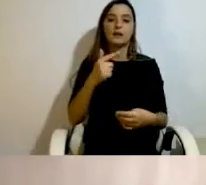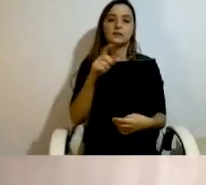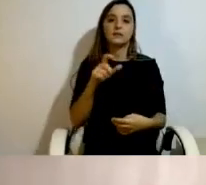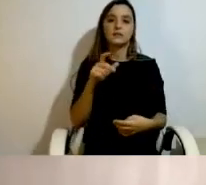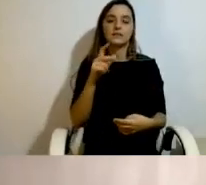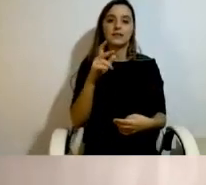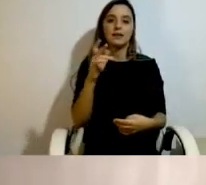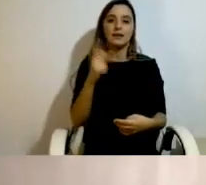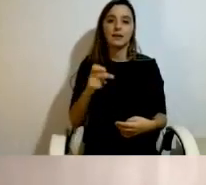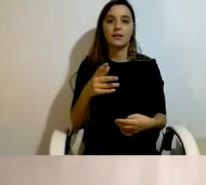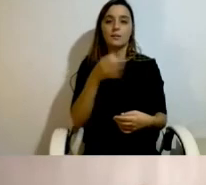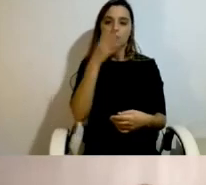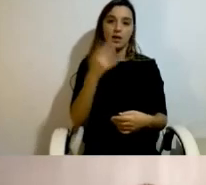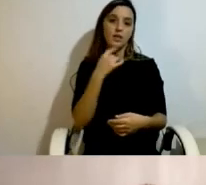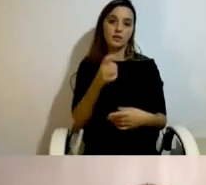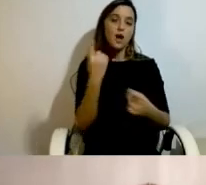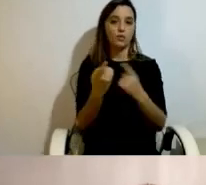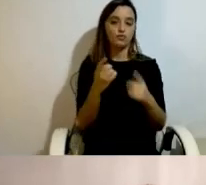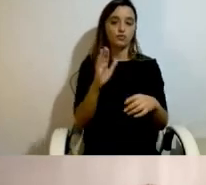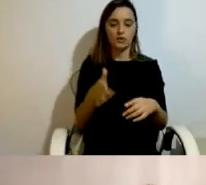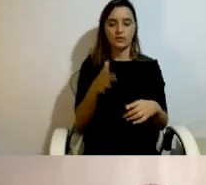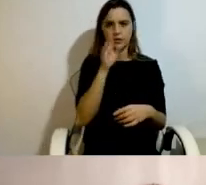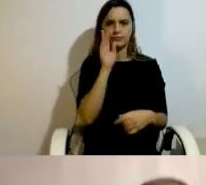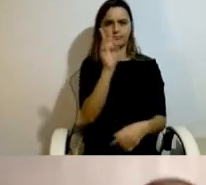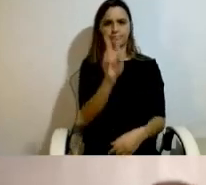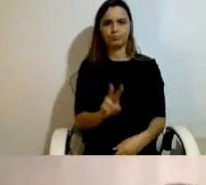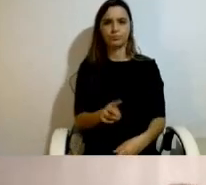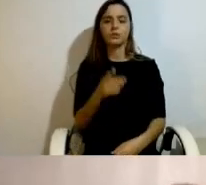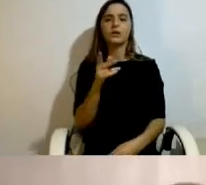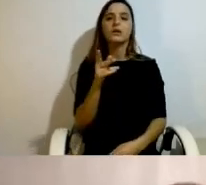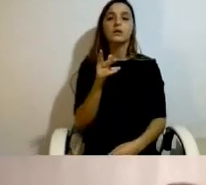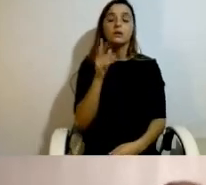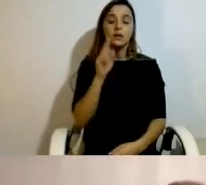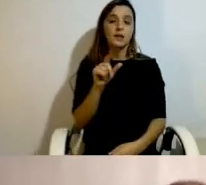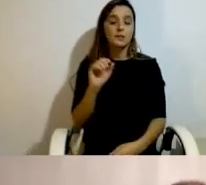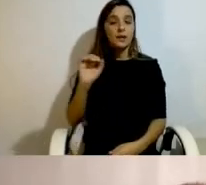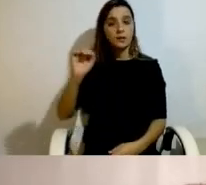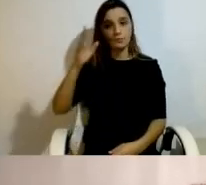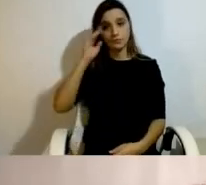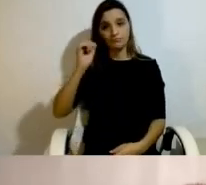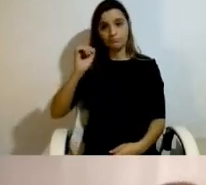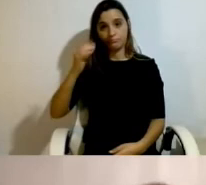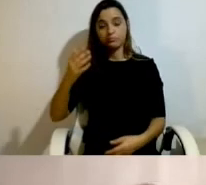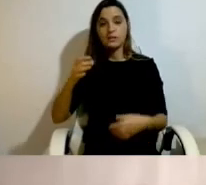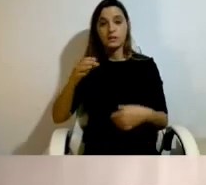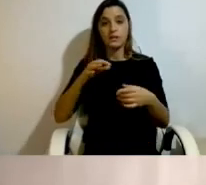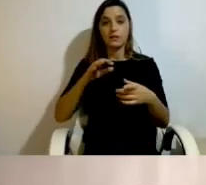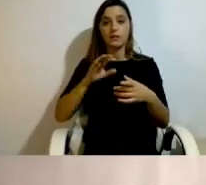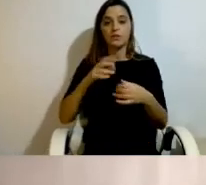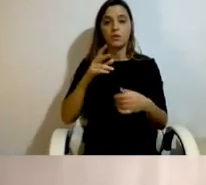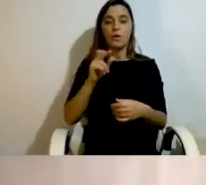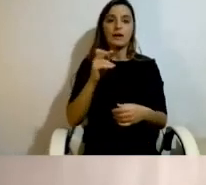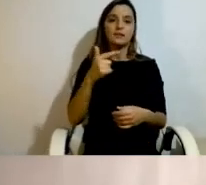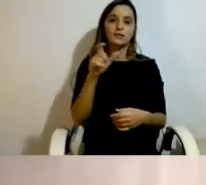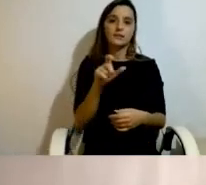alguns deles. Se nós olharmos para estes princípios e olharmos para os princípios, para as condições que o Ratska identificou de manhã,